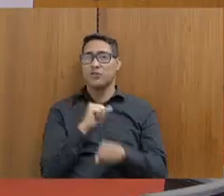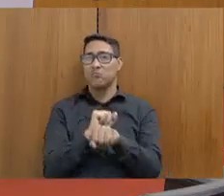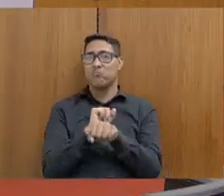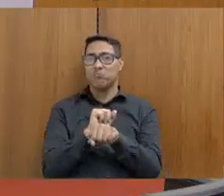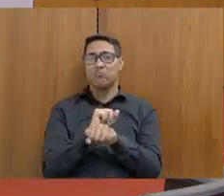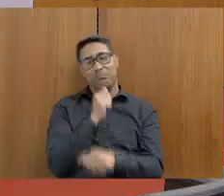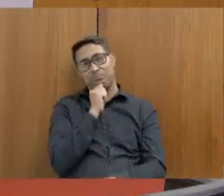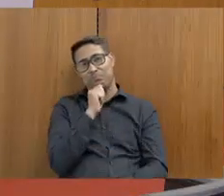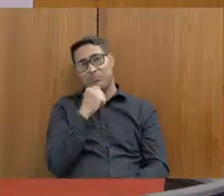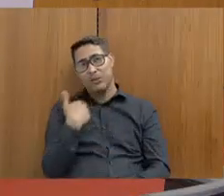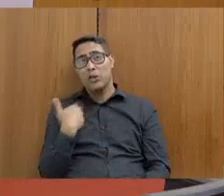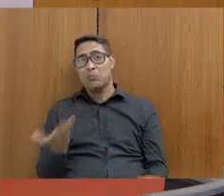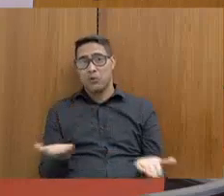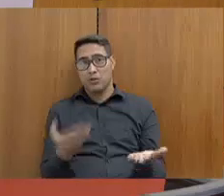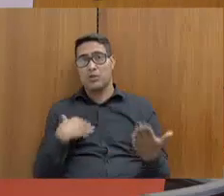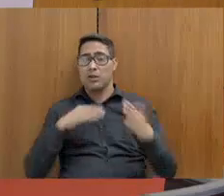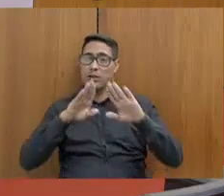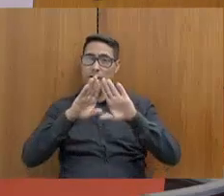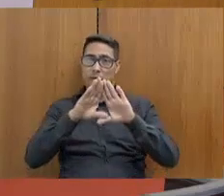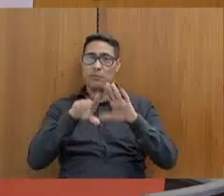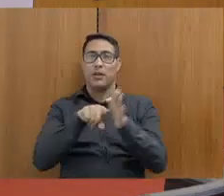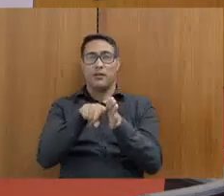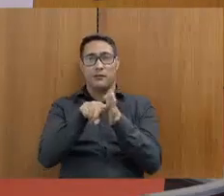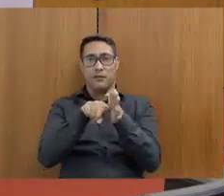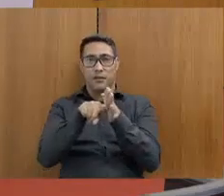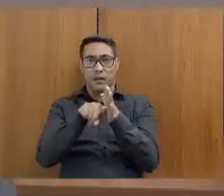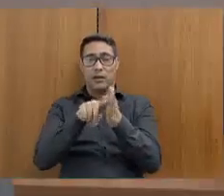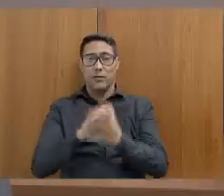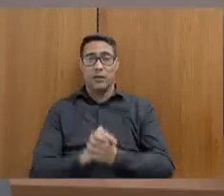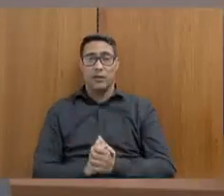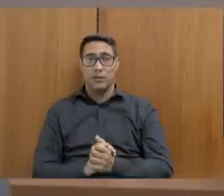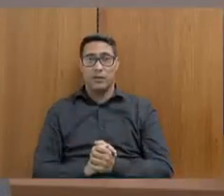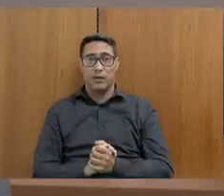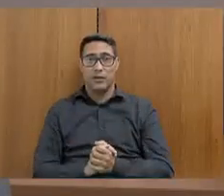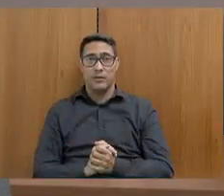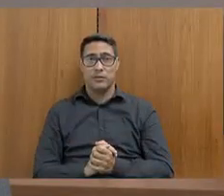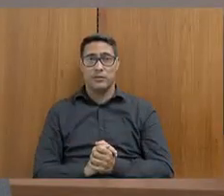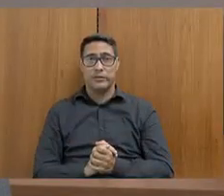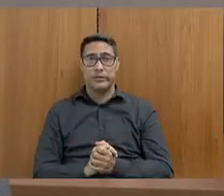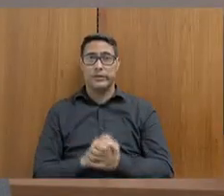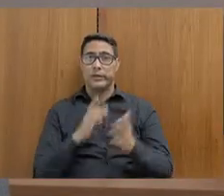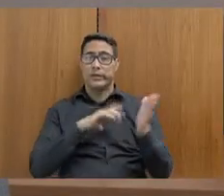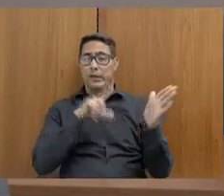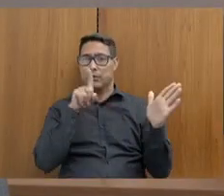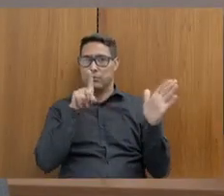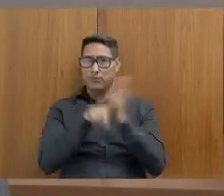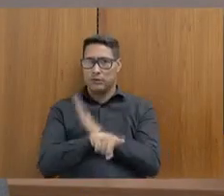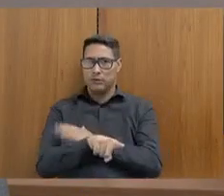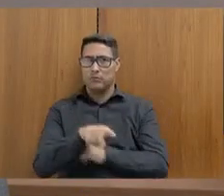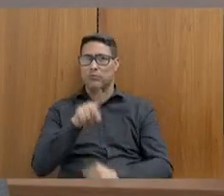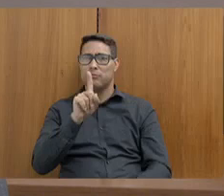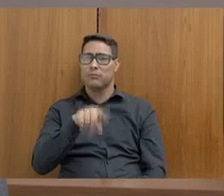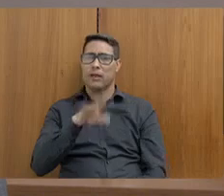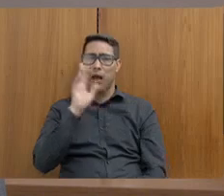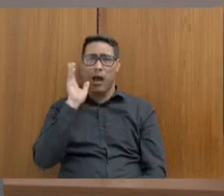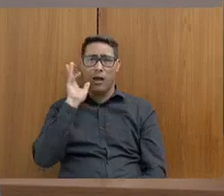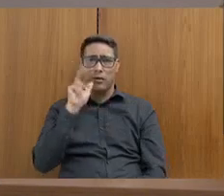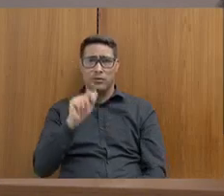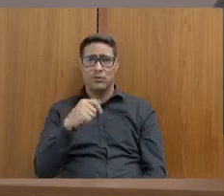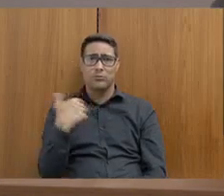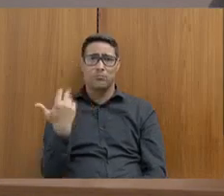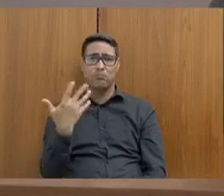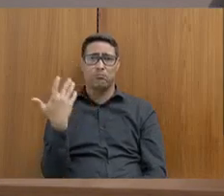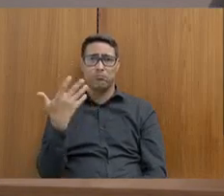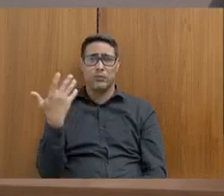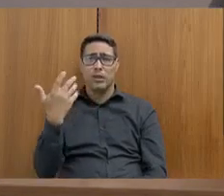Assembleia Fiscaliza. E, bem, a pergunta que eu acho que vem tomando a